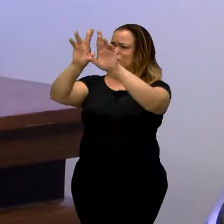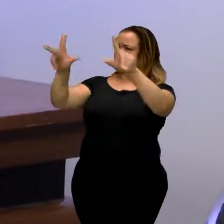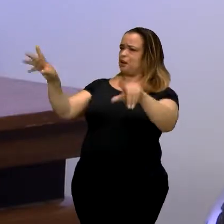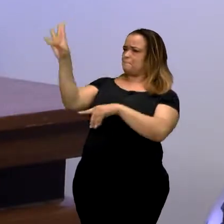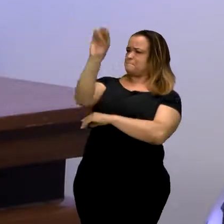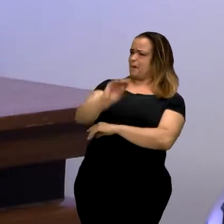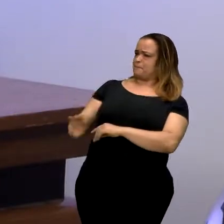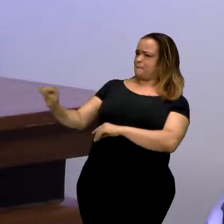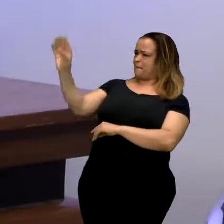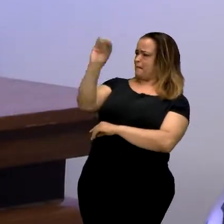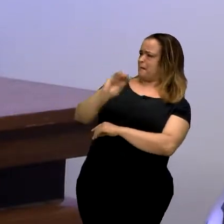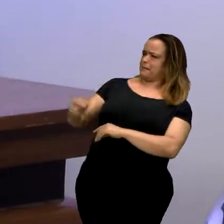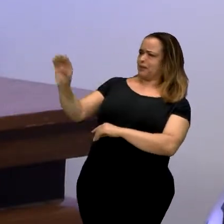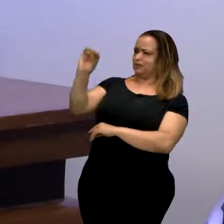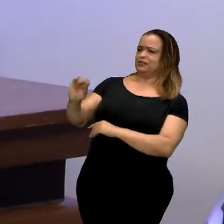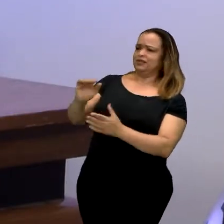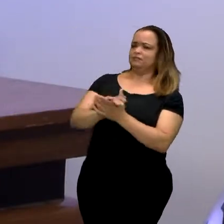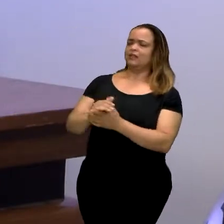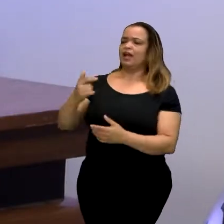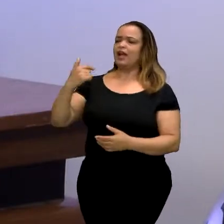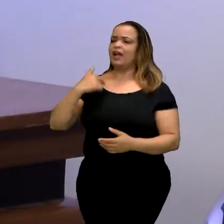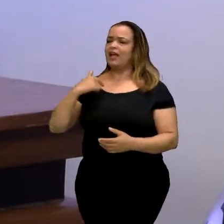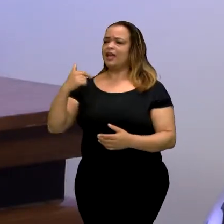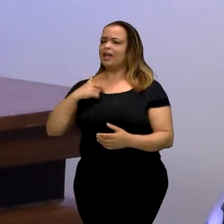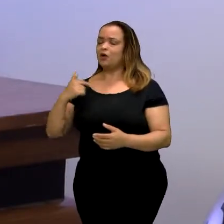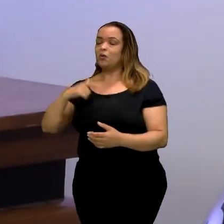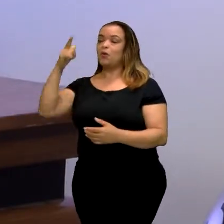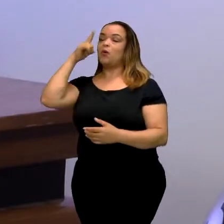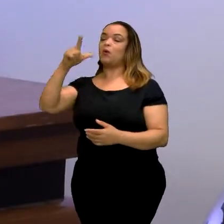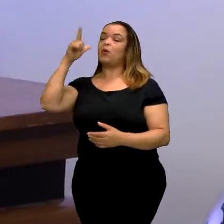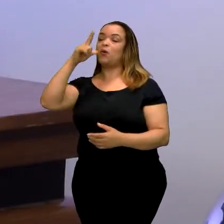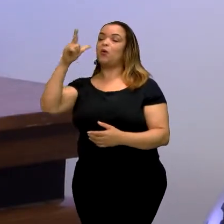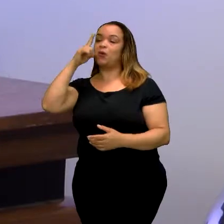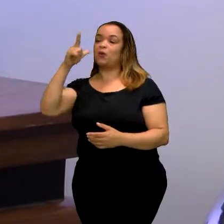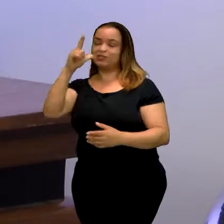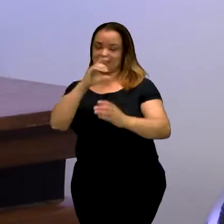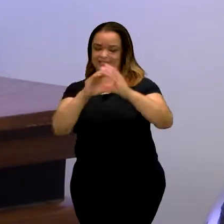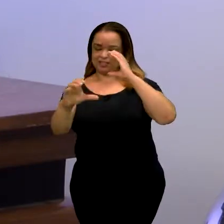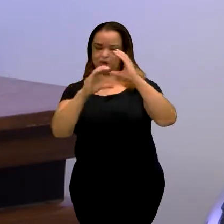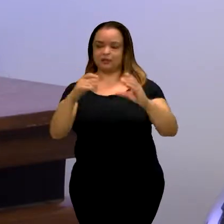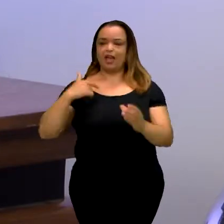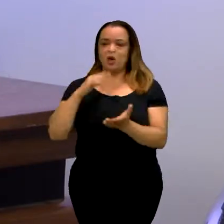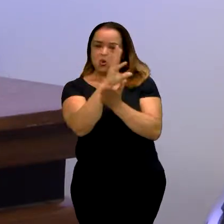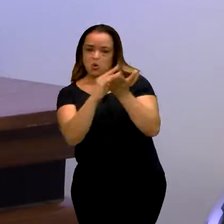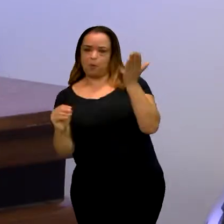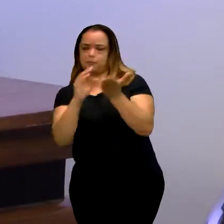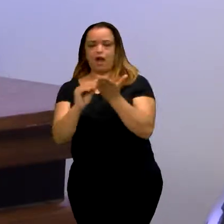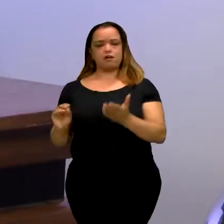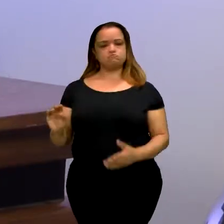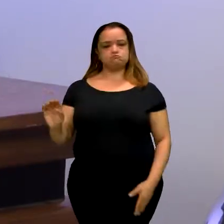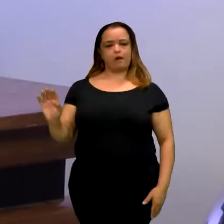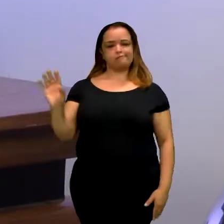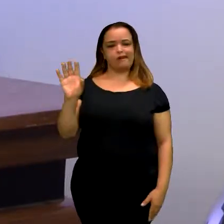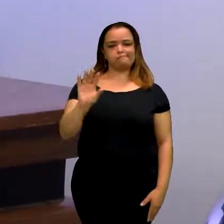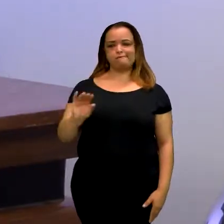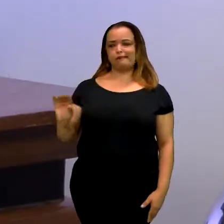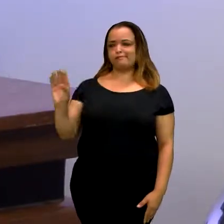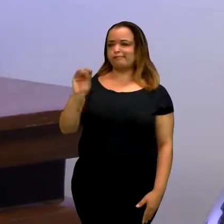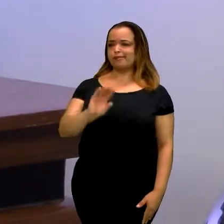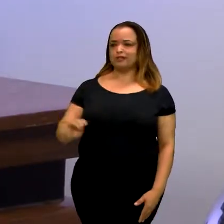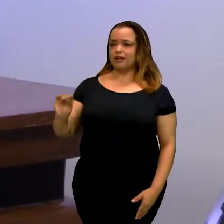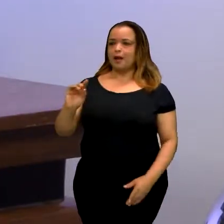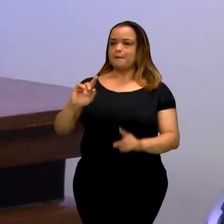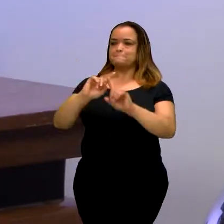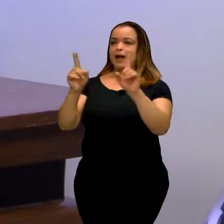ser simpática com essas crianças, eu tentava imitar elas mexendo a boca. Mas eu não